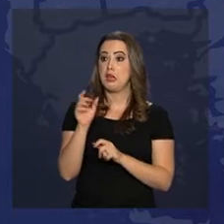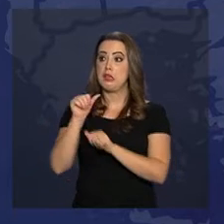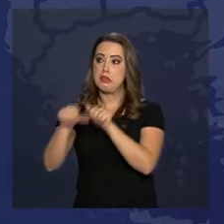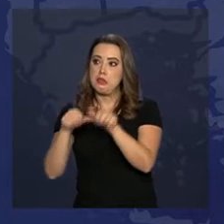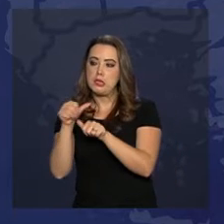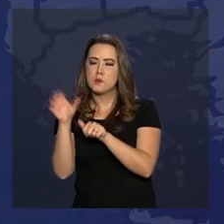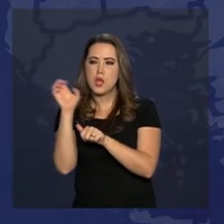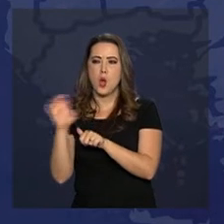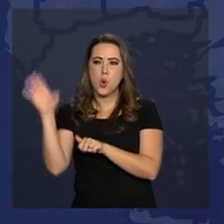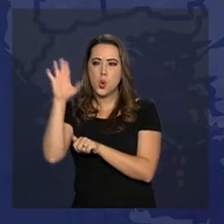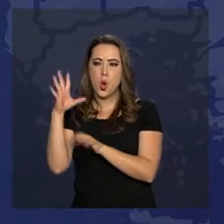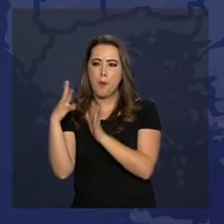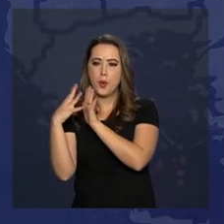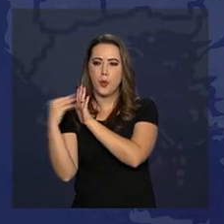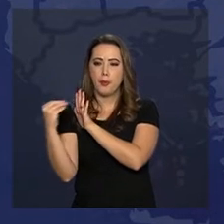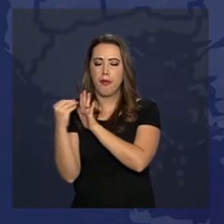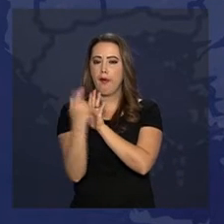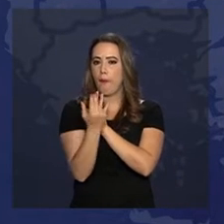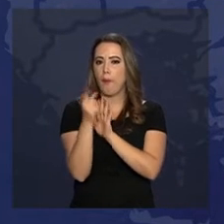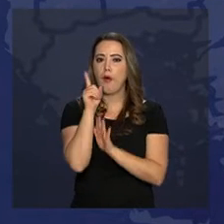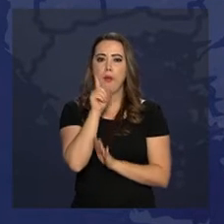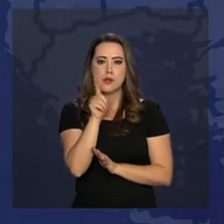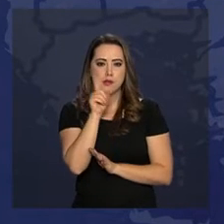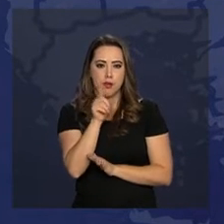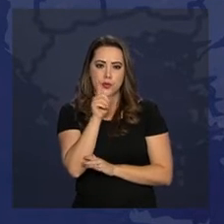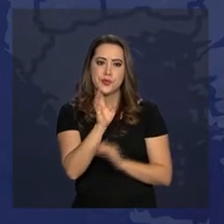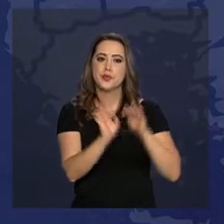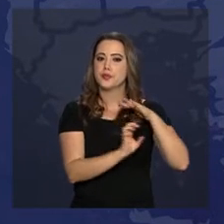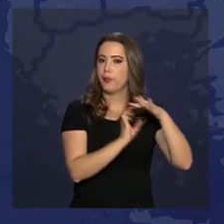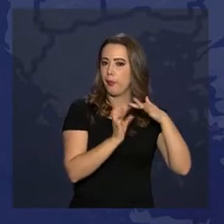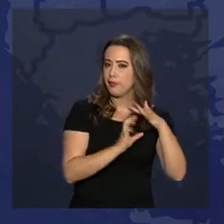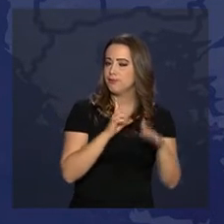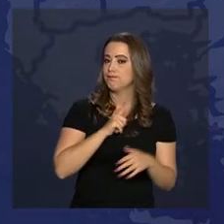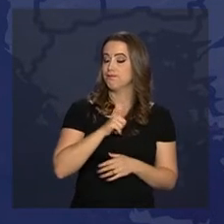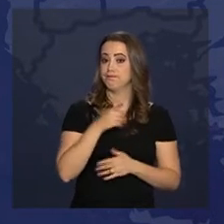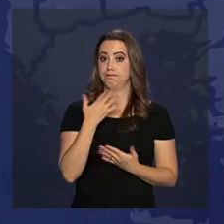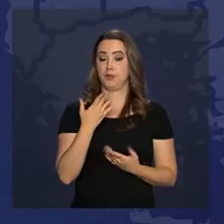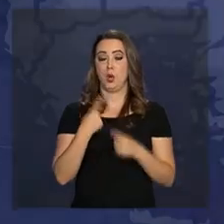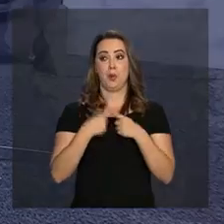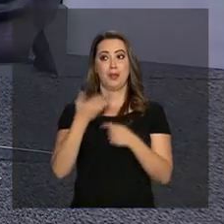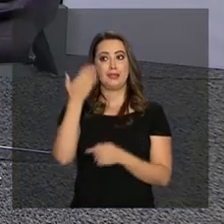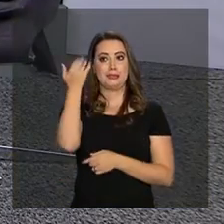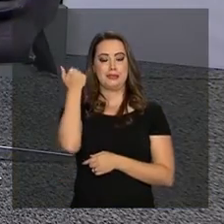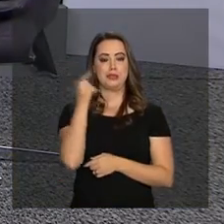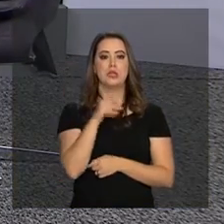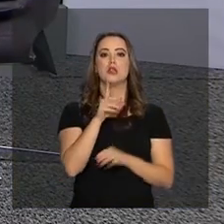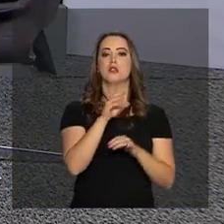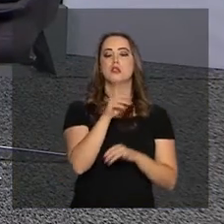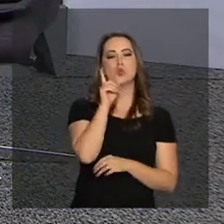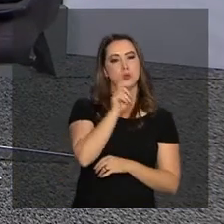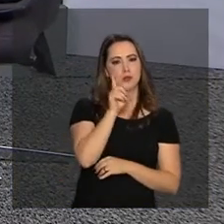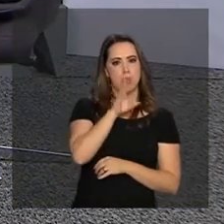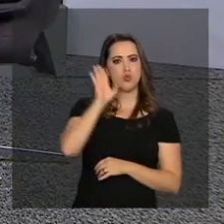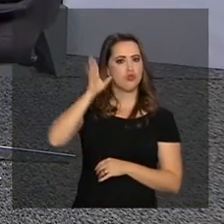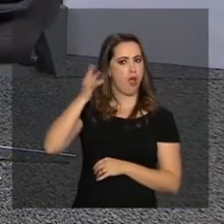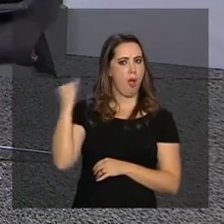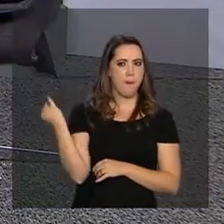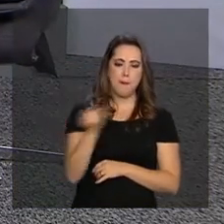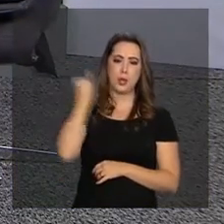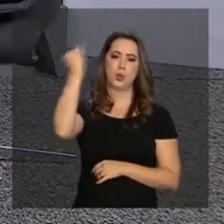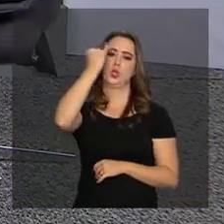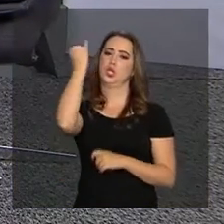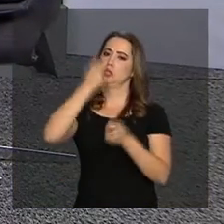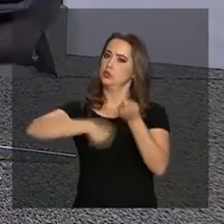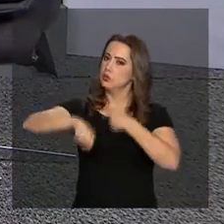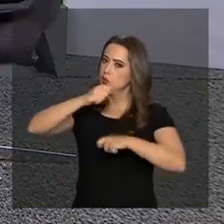práticas de negócios das empresas norte-americanas. Ou seja, na época, os Estados Unidos já era a grande potência econômica